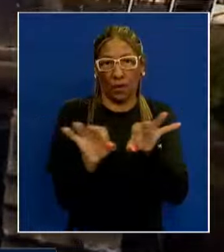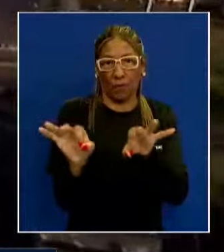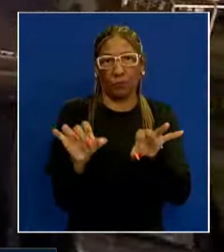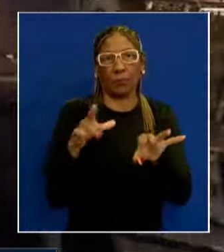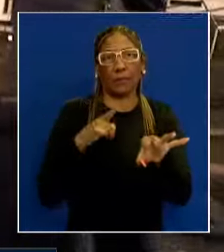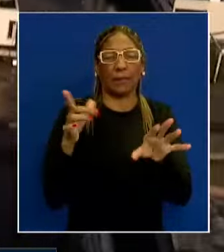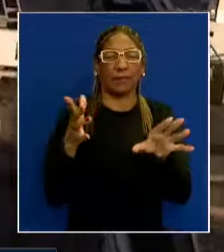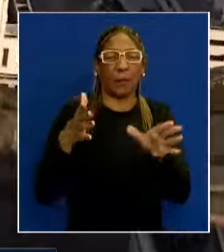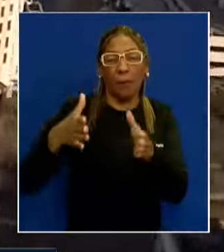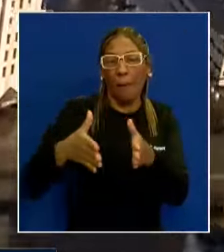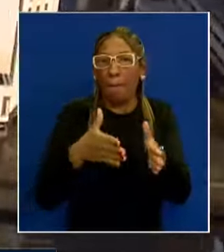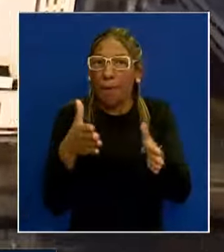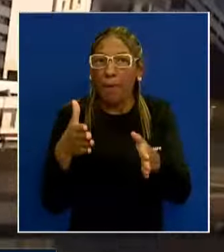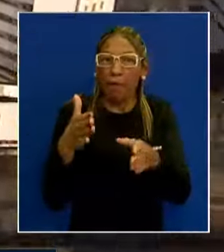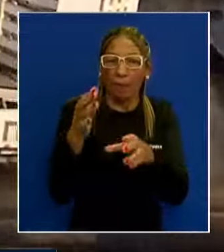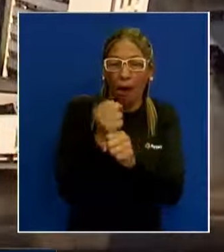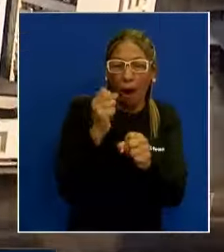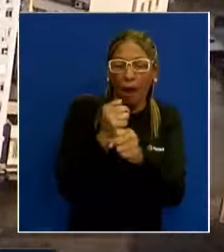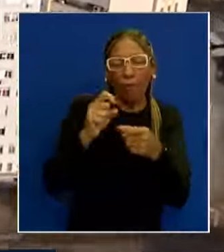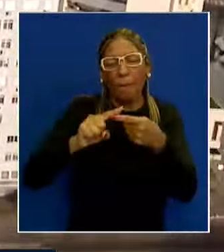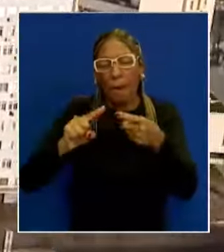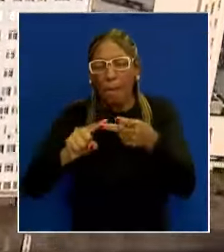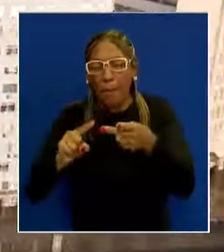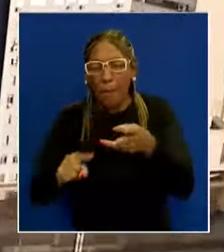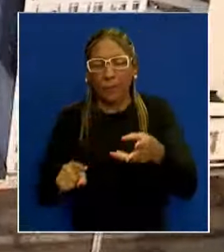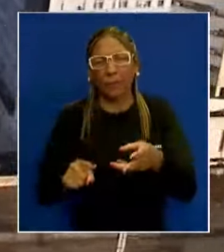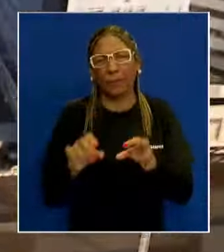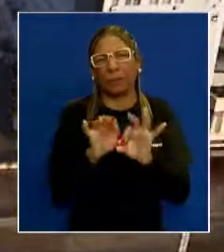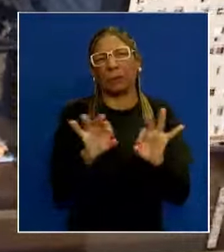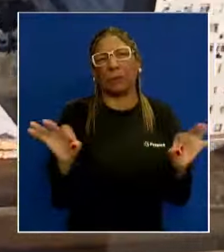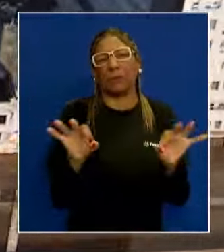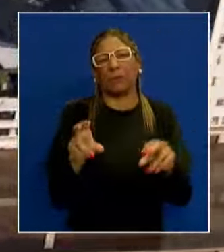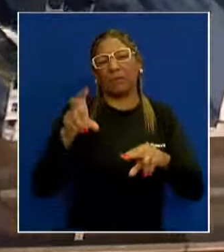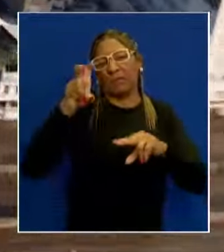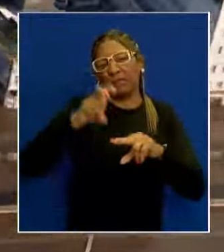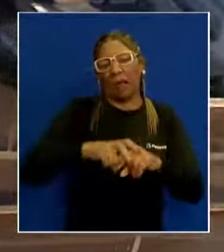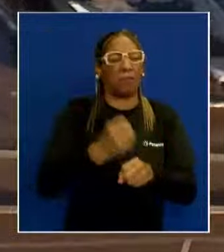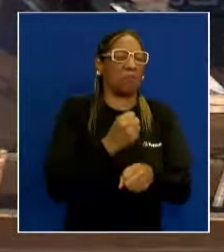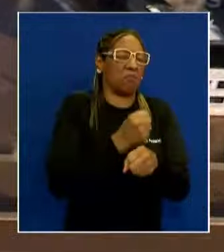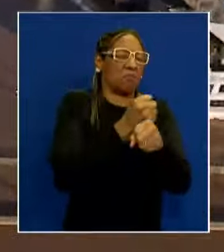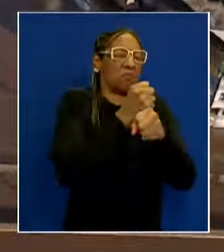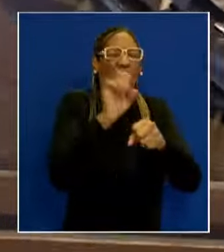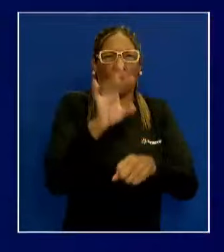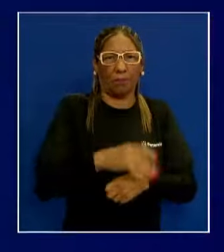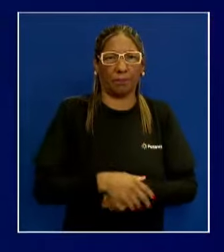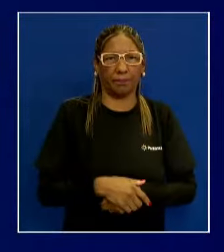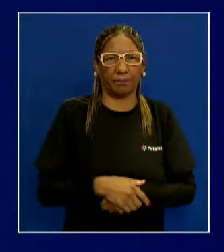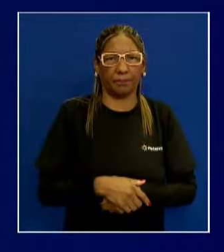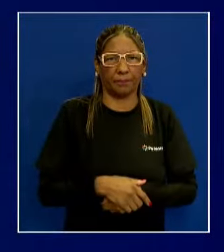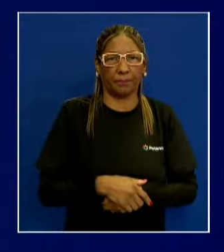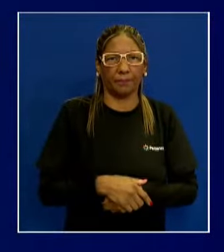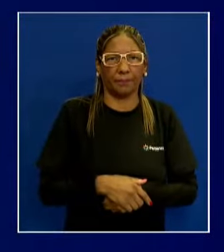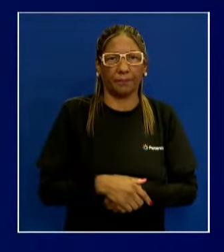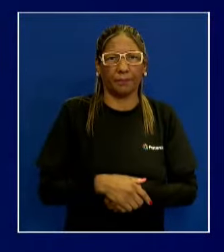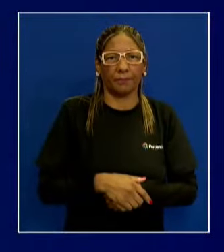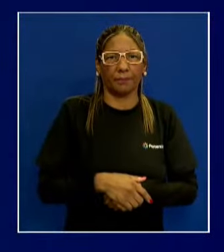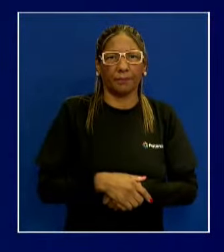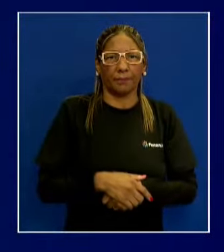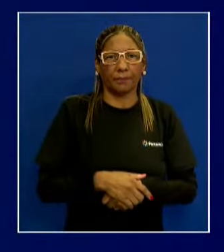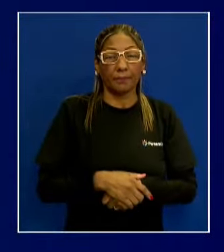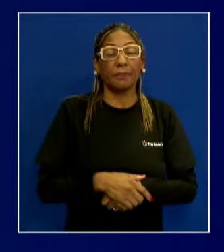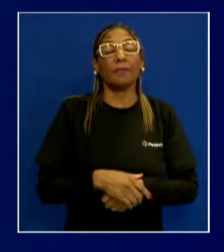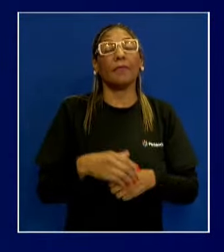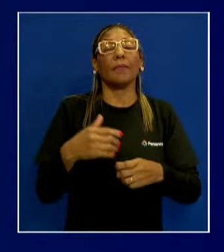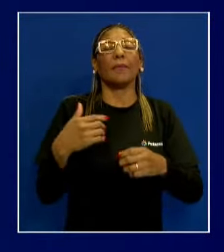dimensionamento, que tem que ter um cálculo estrutural e não é uma simples sentada de tijolo que vai resolver o problema. O